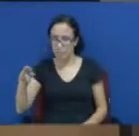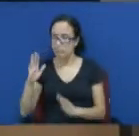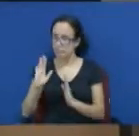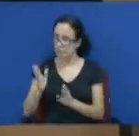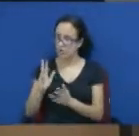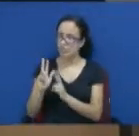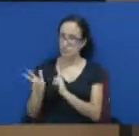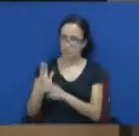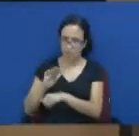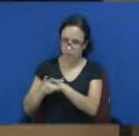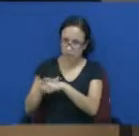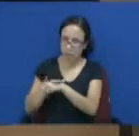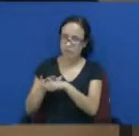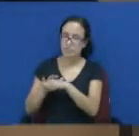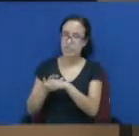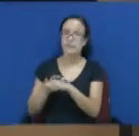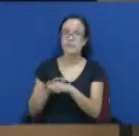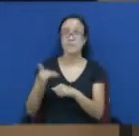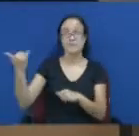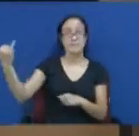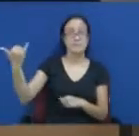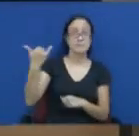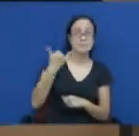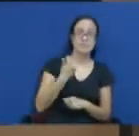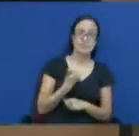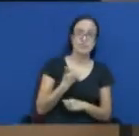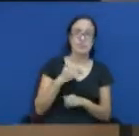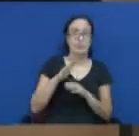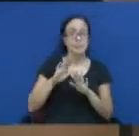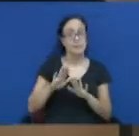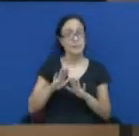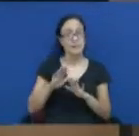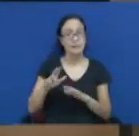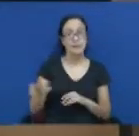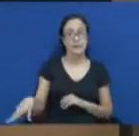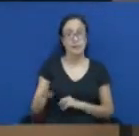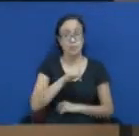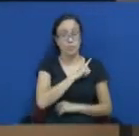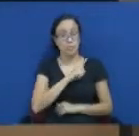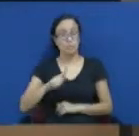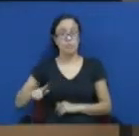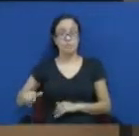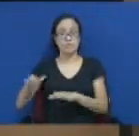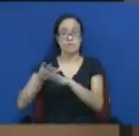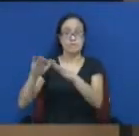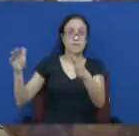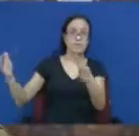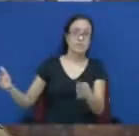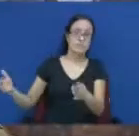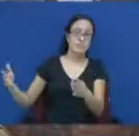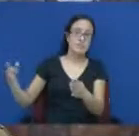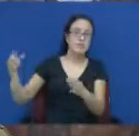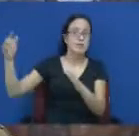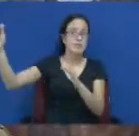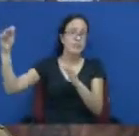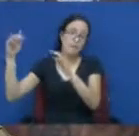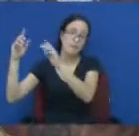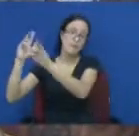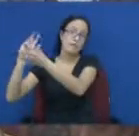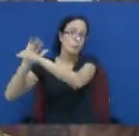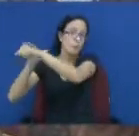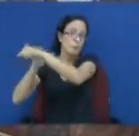já estava convocada, que me parece que a bancada governista já está dialogando com o governo no sentido